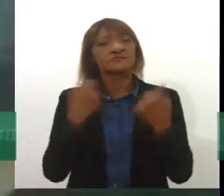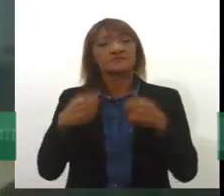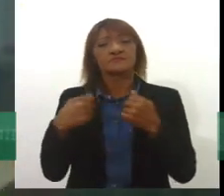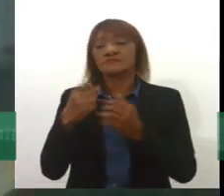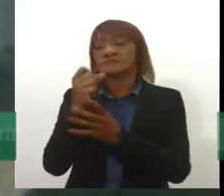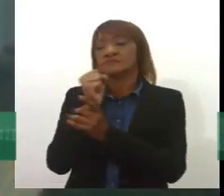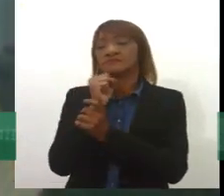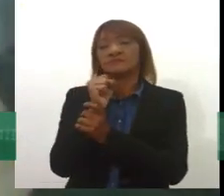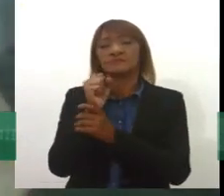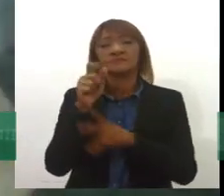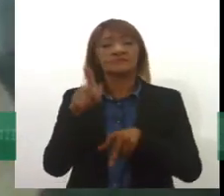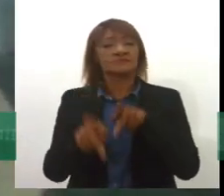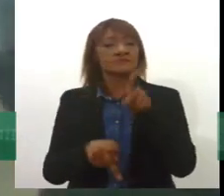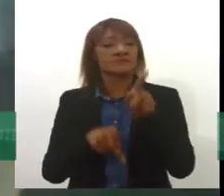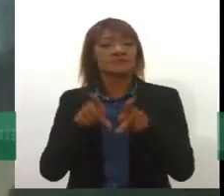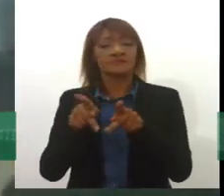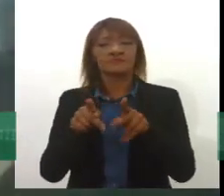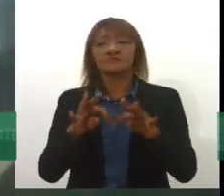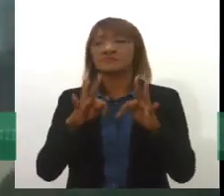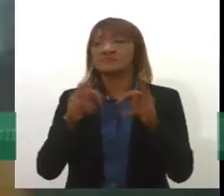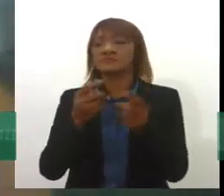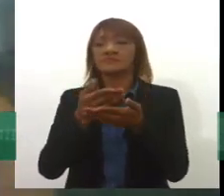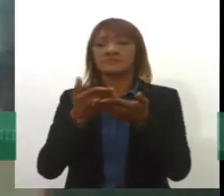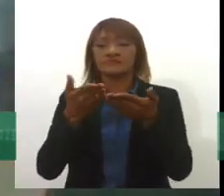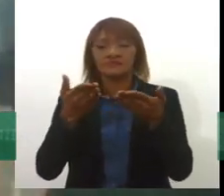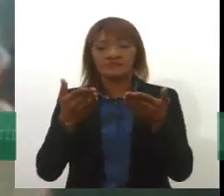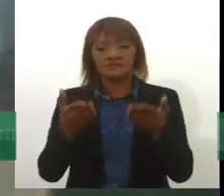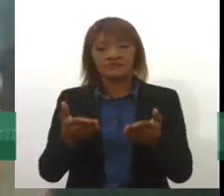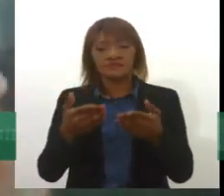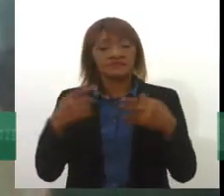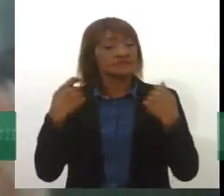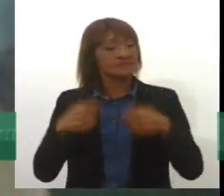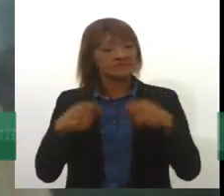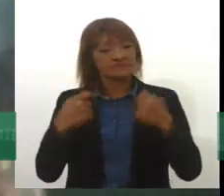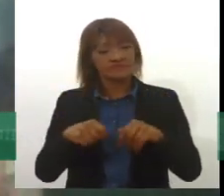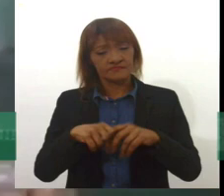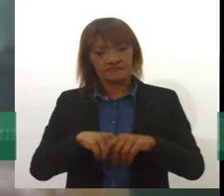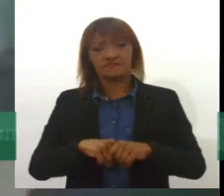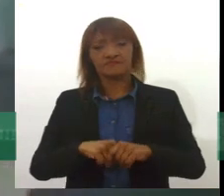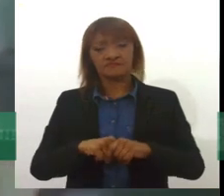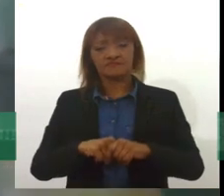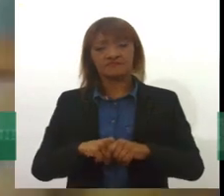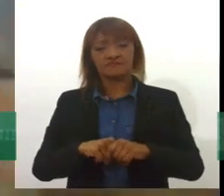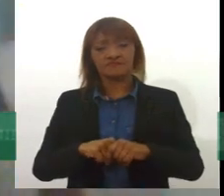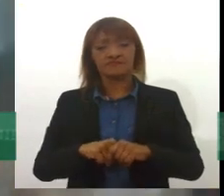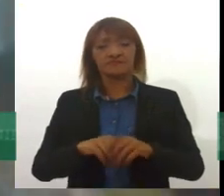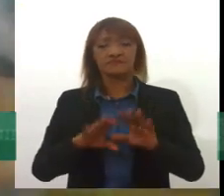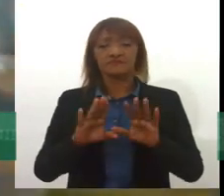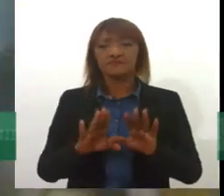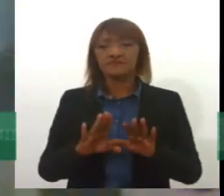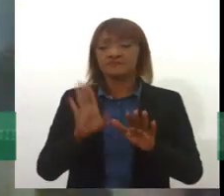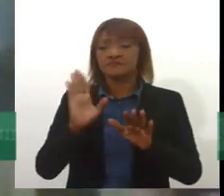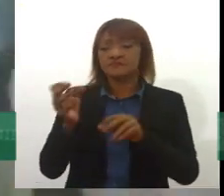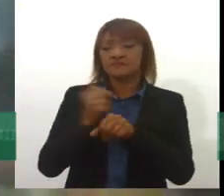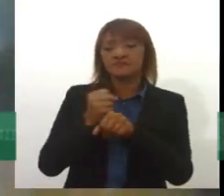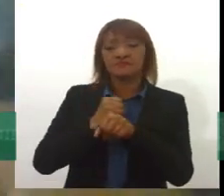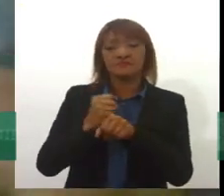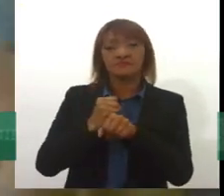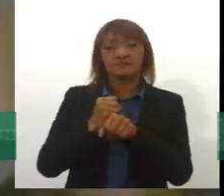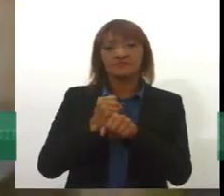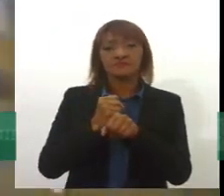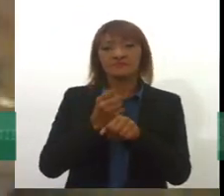população, sobretudo as populações mais vulnerabilizadas, tenham acesso a esses serviços. E aí, nos últimos anos, o que a gente vem